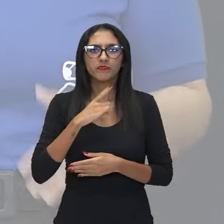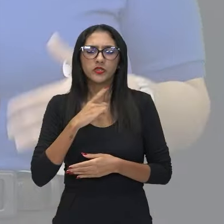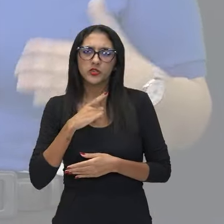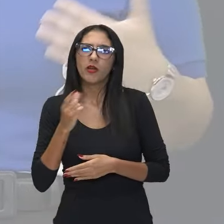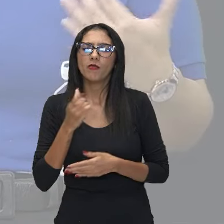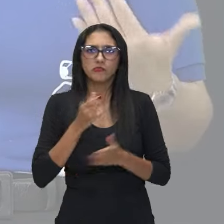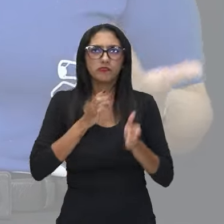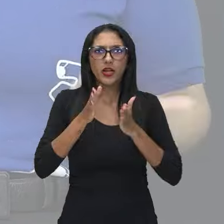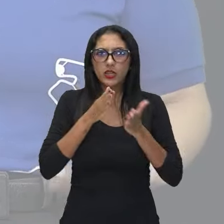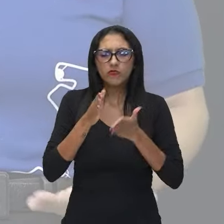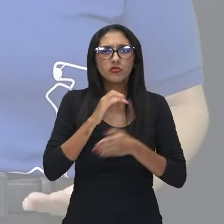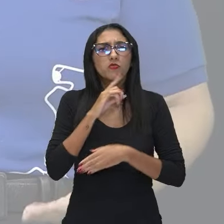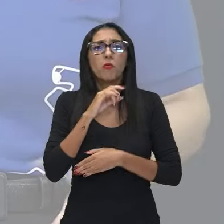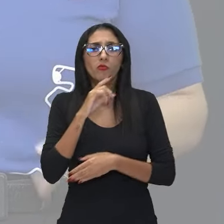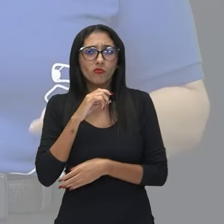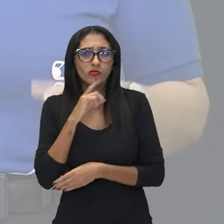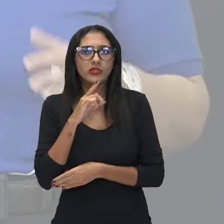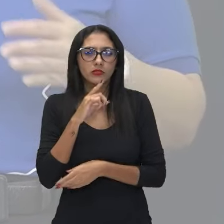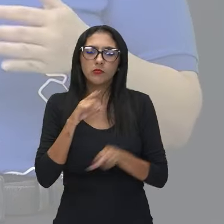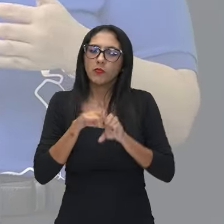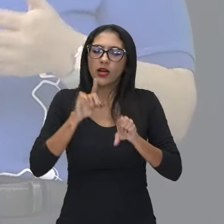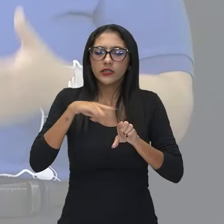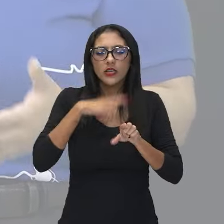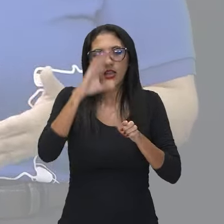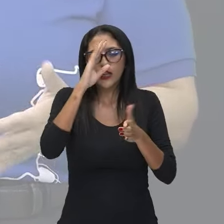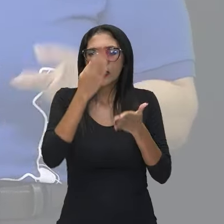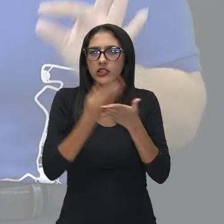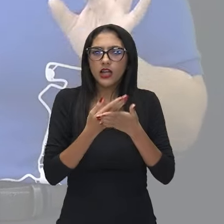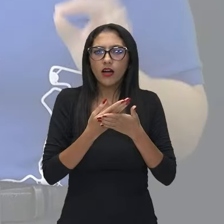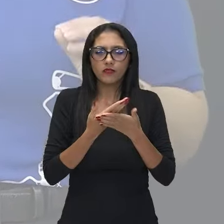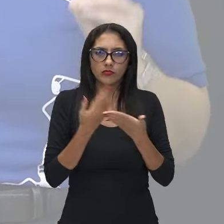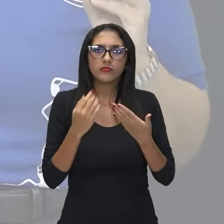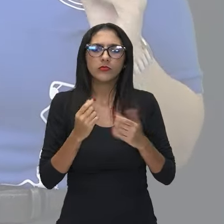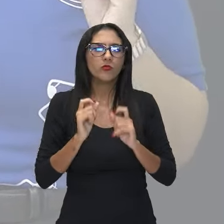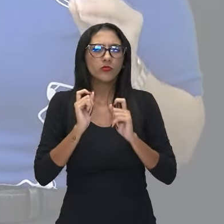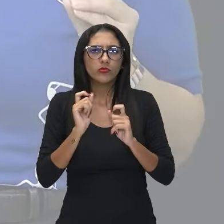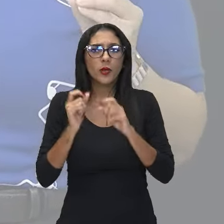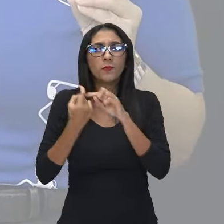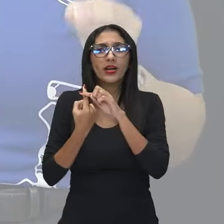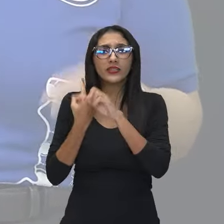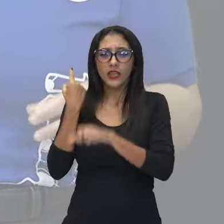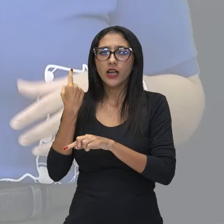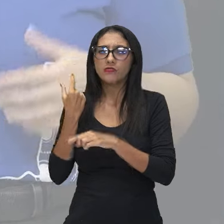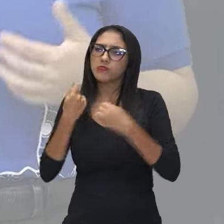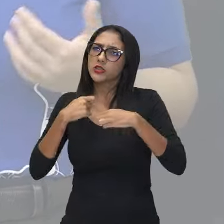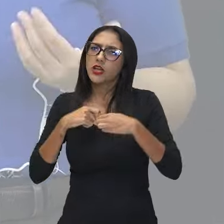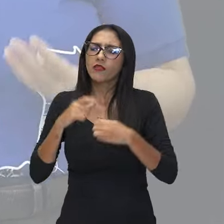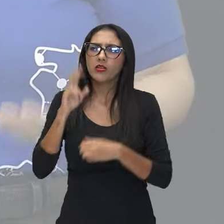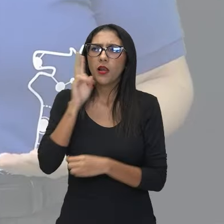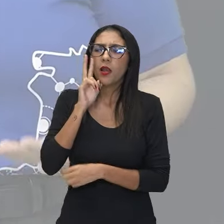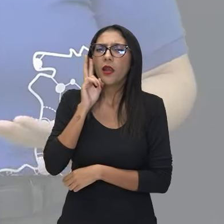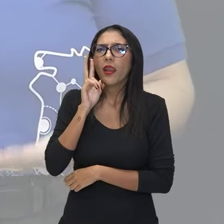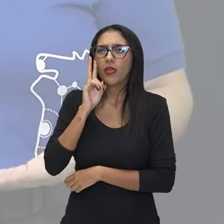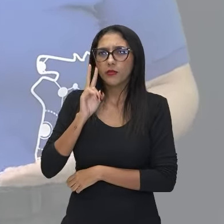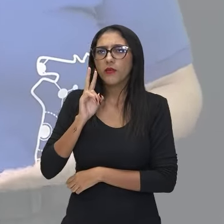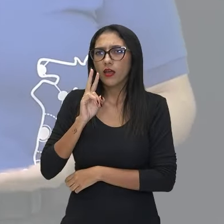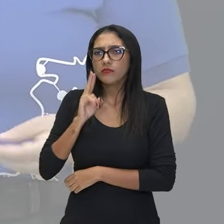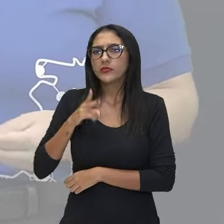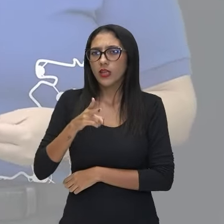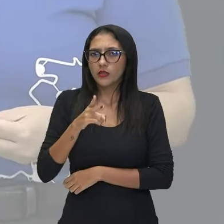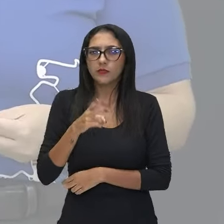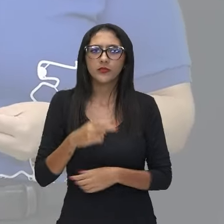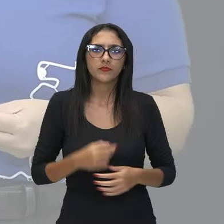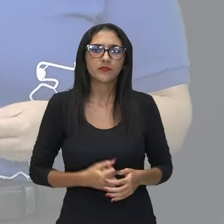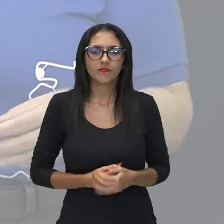momento, o autor acreditava que o passado não era algo a ser esquecido, mas meditado. Apesar de ter